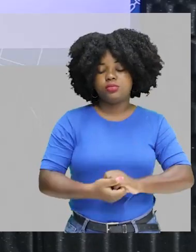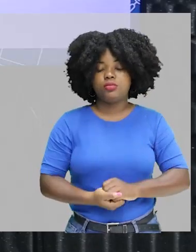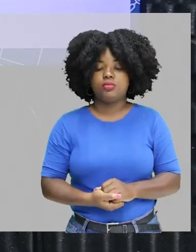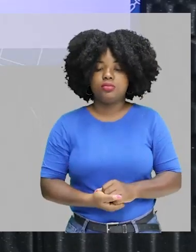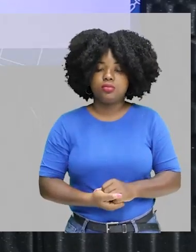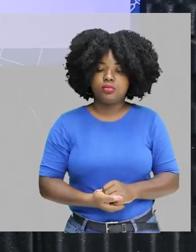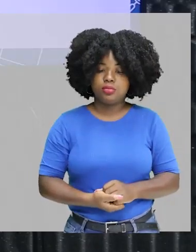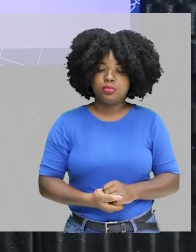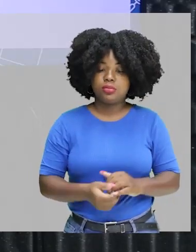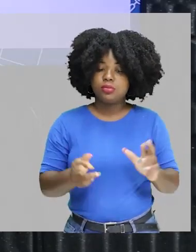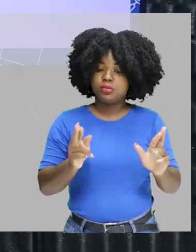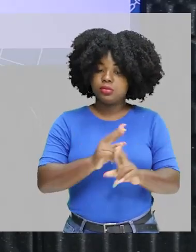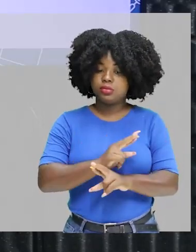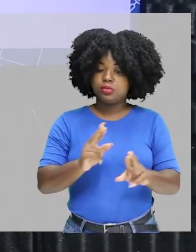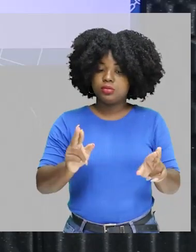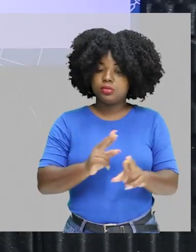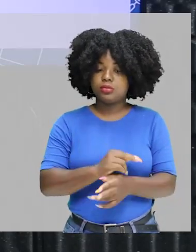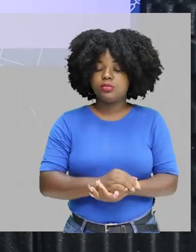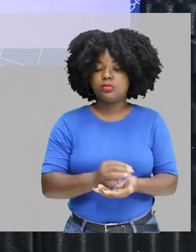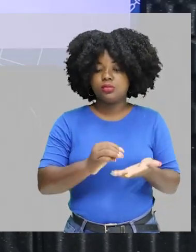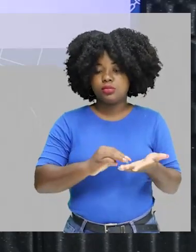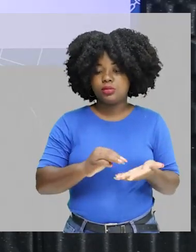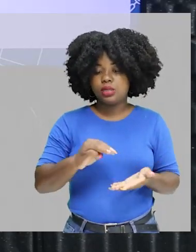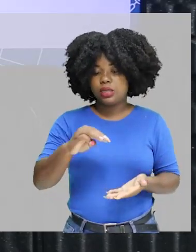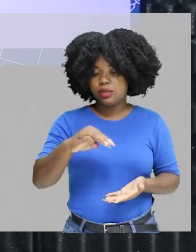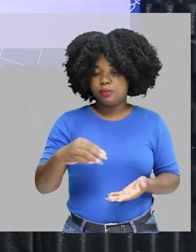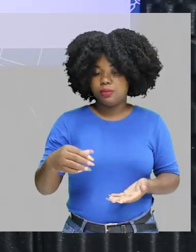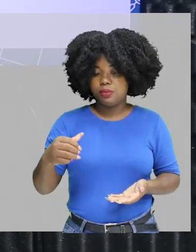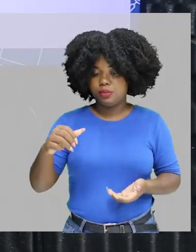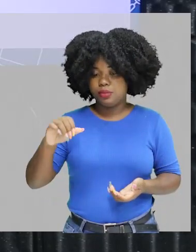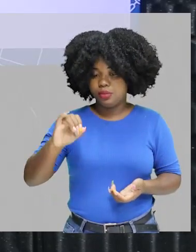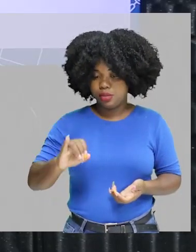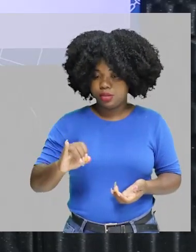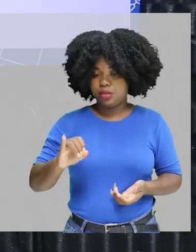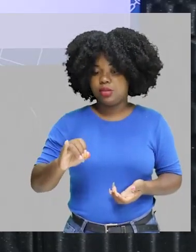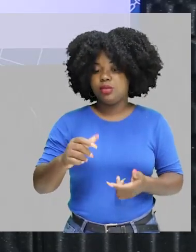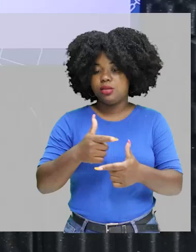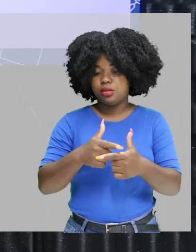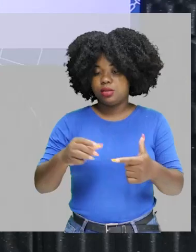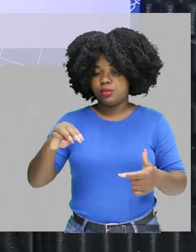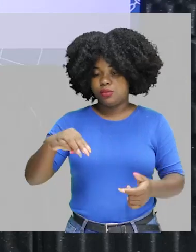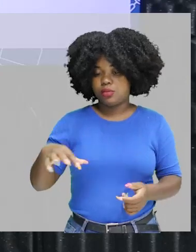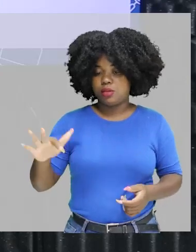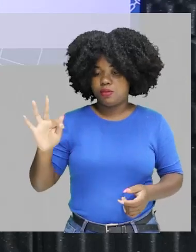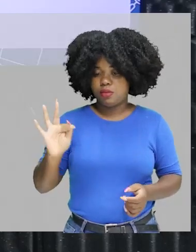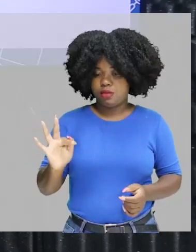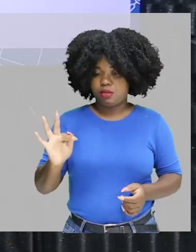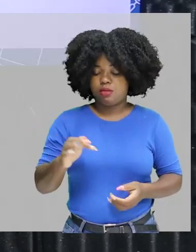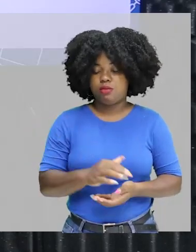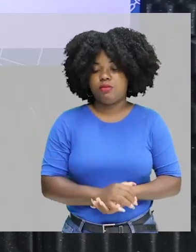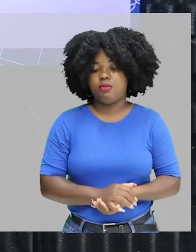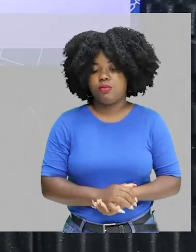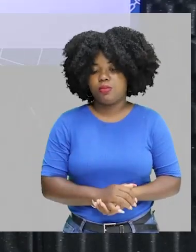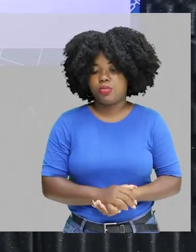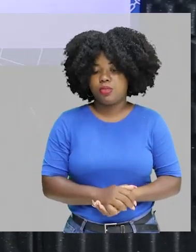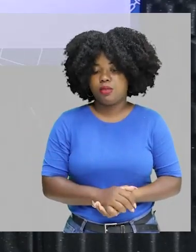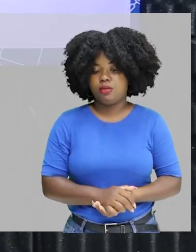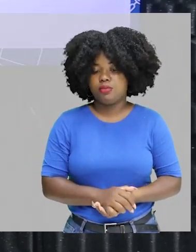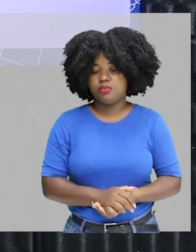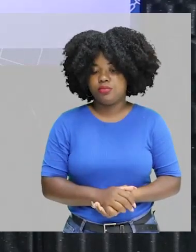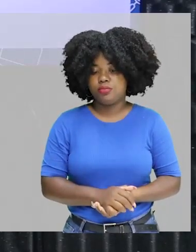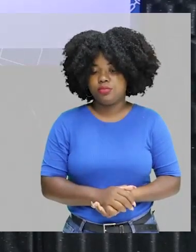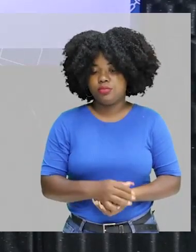essa relação, a massa inicial sobre a massa final, certo? A massa inicial,